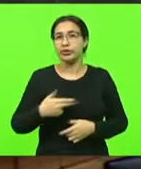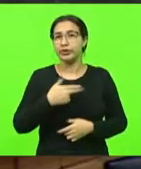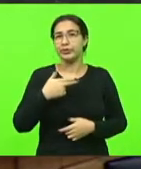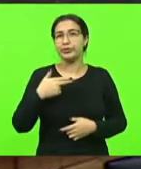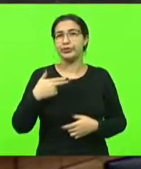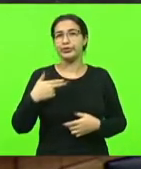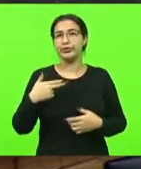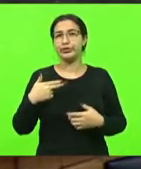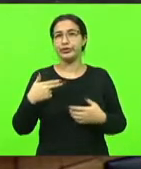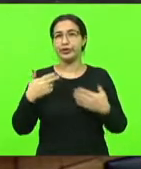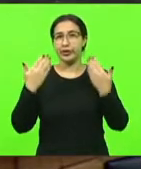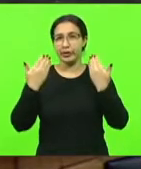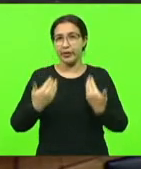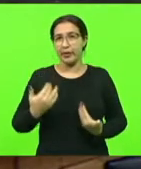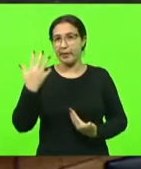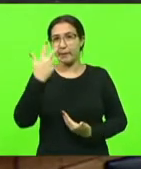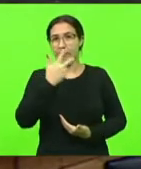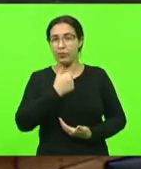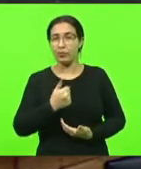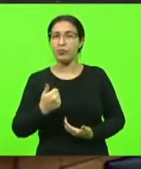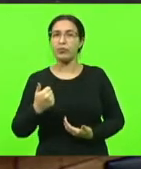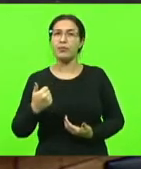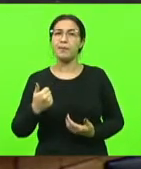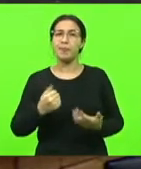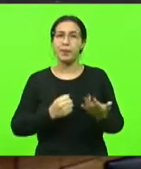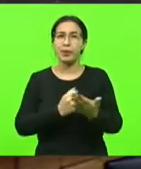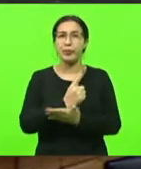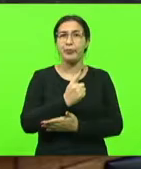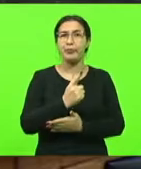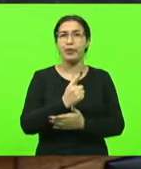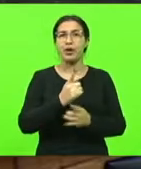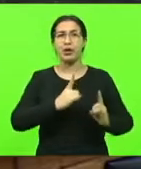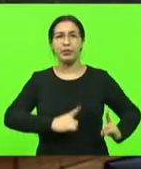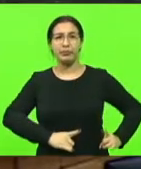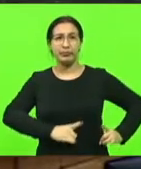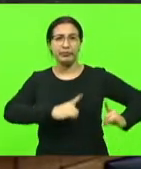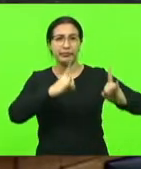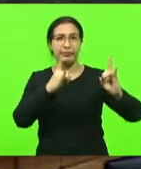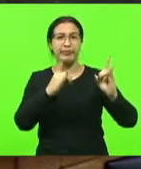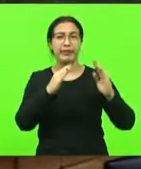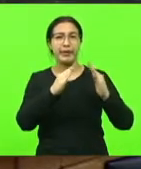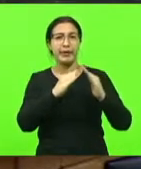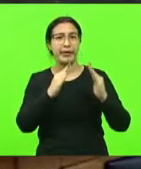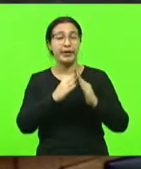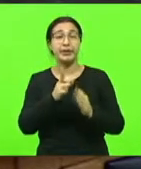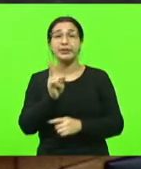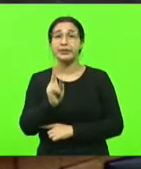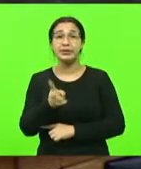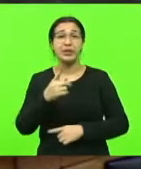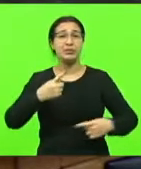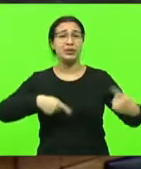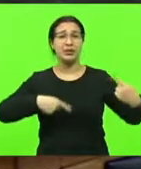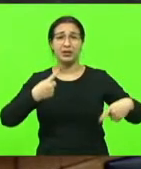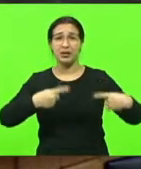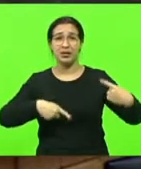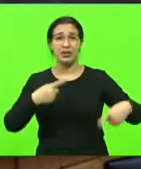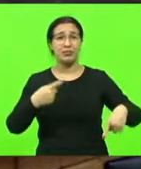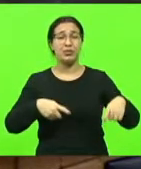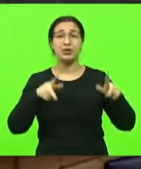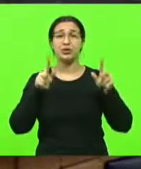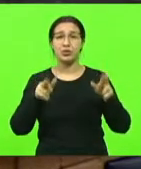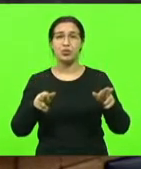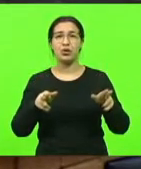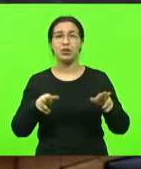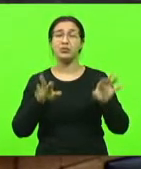prioridade para comprar apartamento, Minha Casa, Minha Vida, é todo o tempo esse tipo de debate aqui. Tenho quase certeza que o projeto vai ser